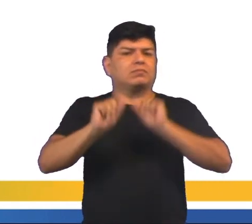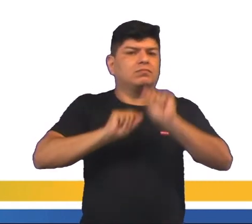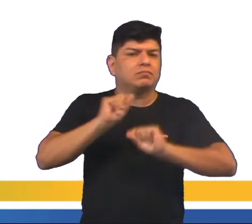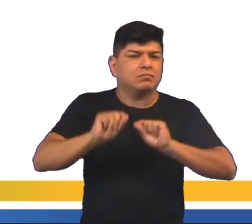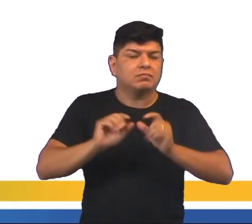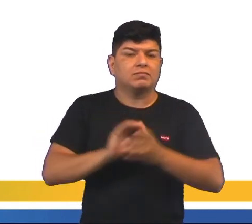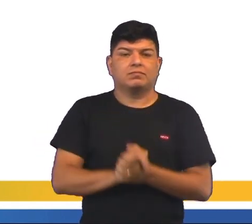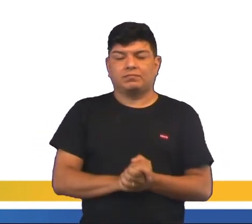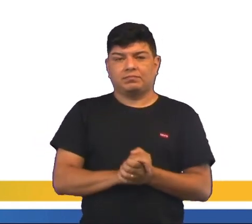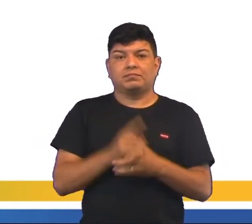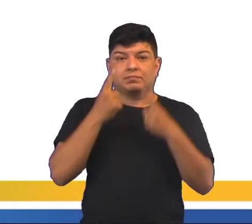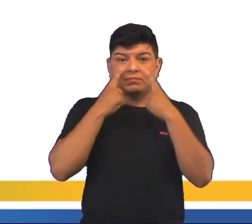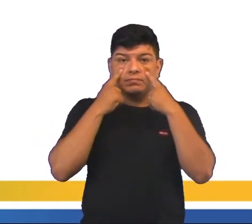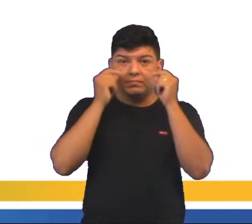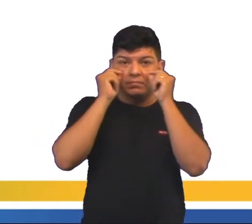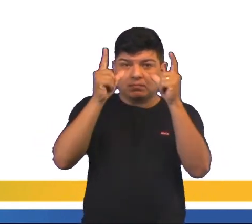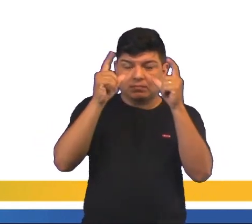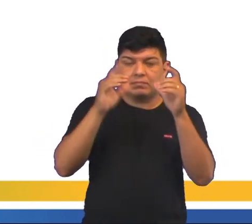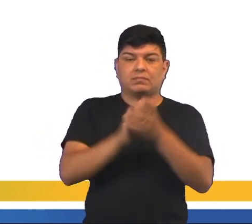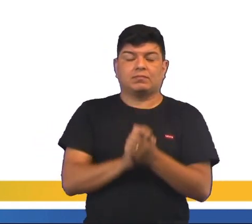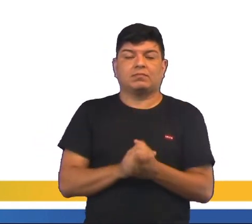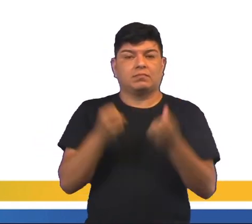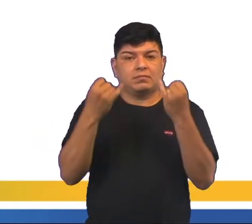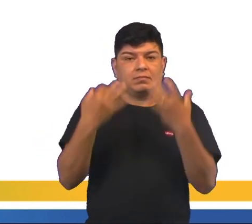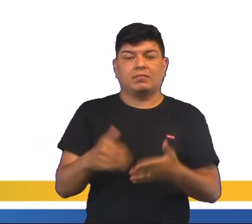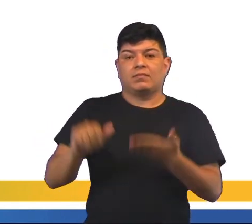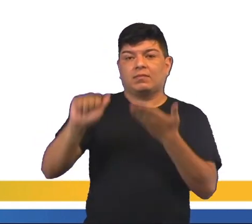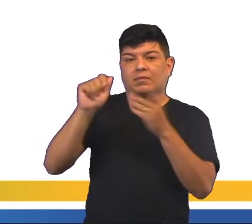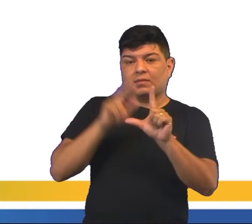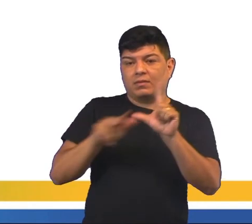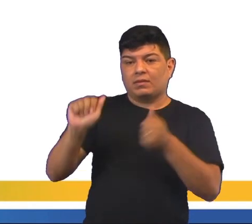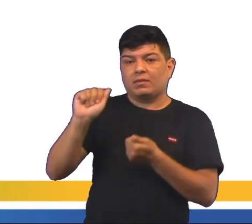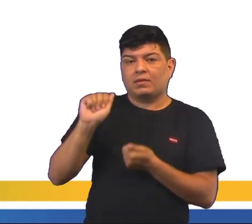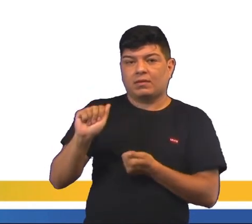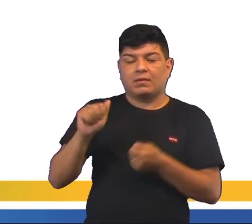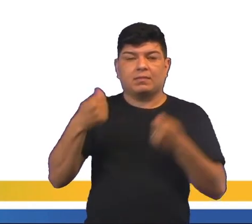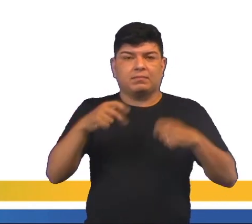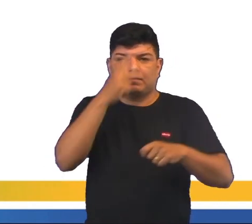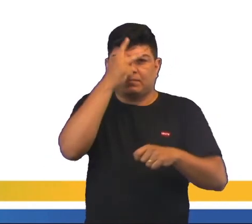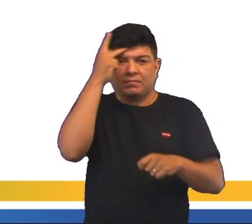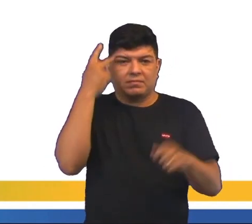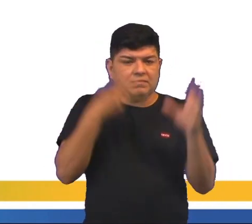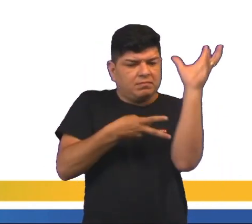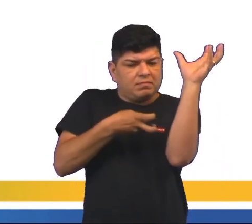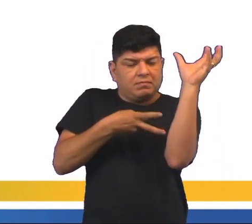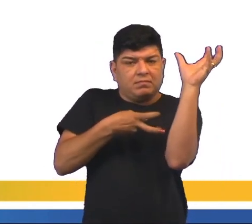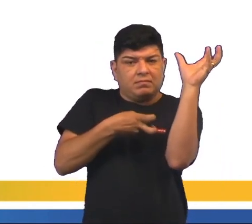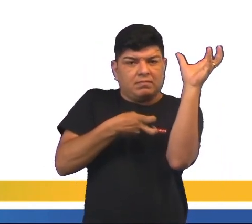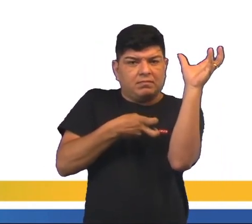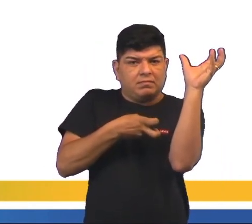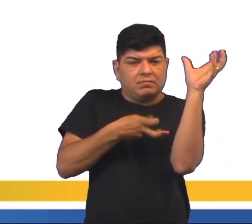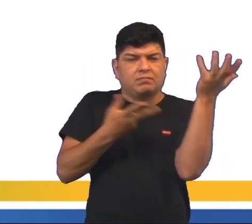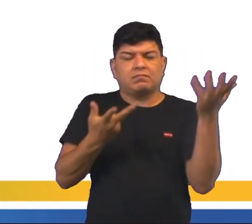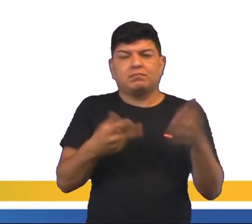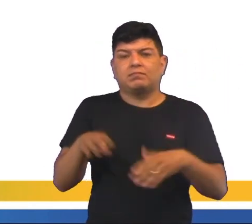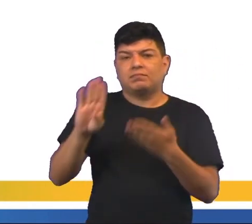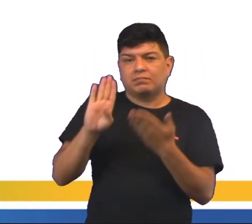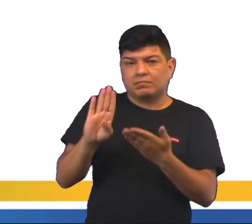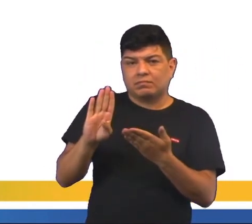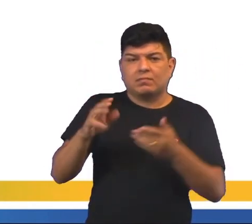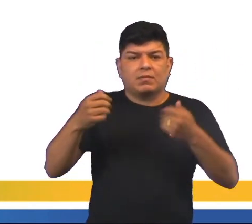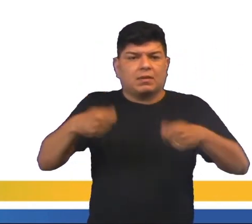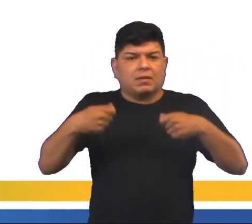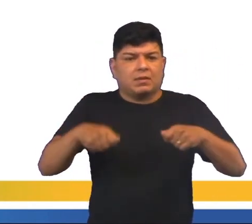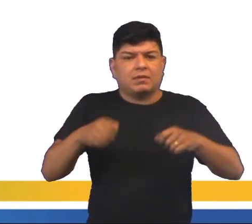de... Então, presta atenção, de acordo com o que eu falei há pouco. Letra A. Depende de pessoas para a extração desses minérios? Letra B.